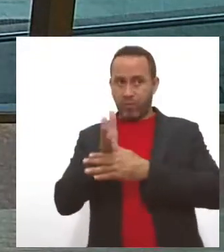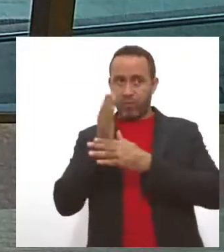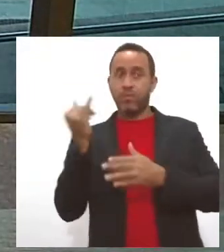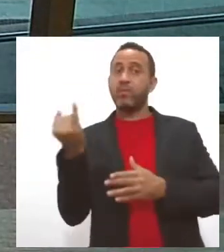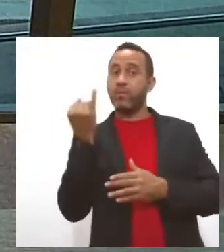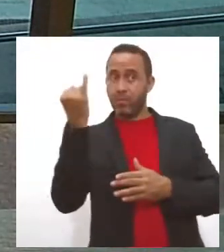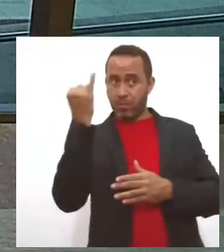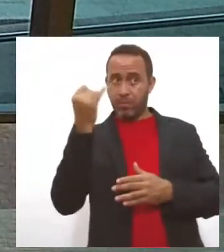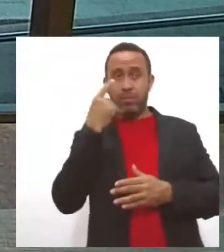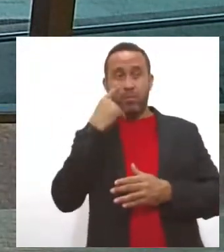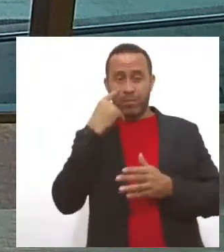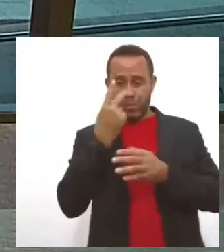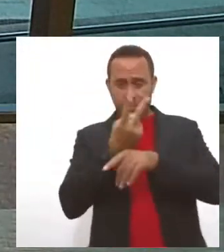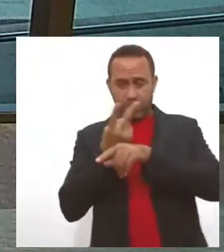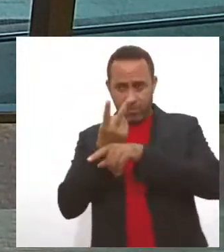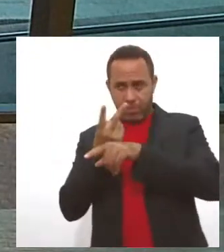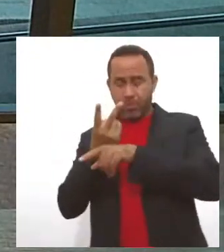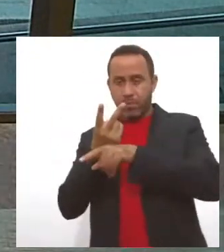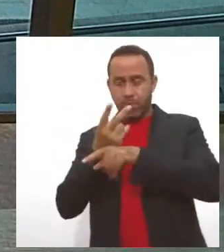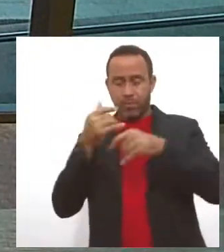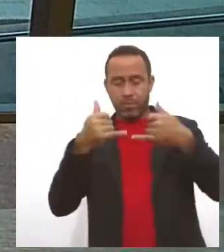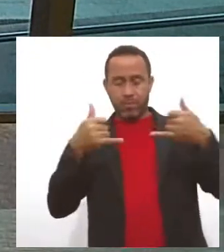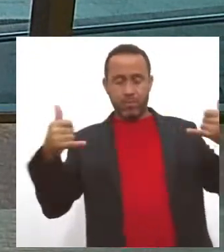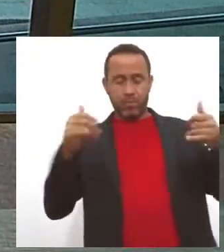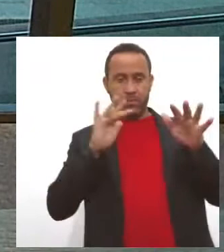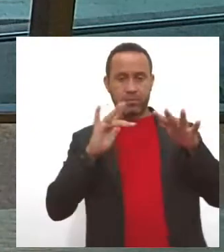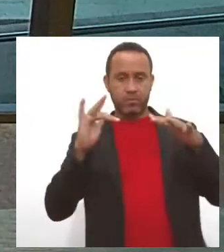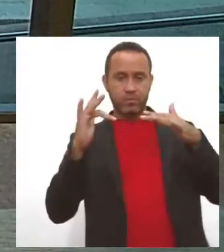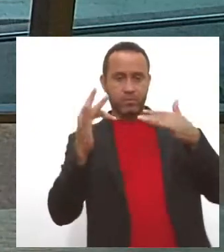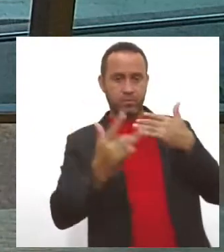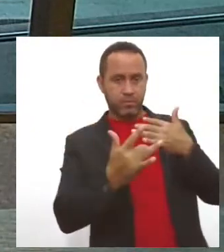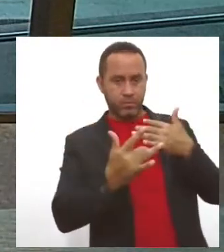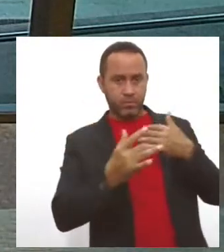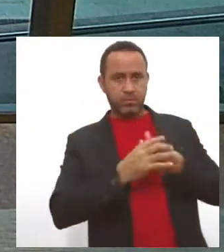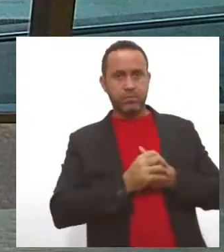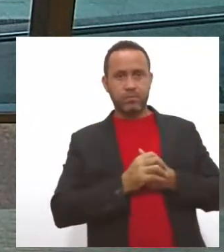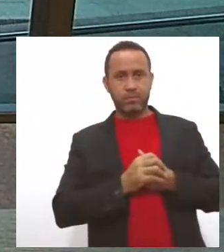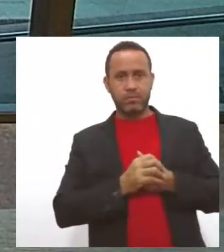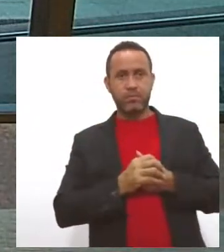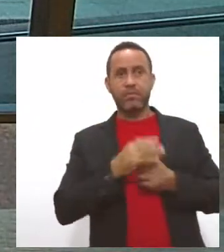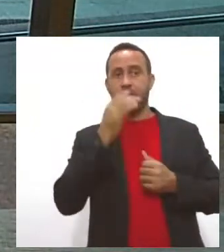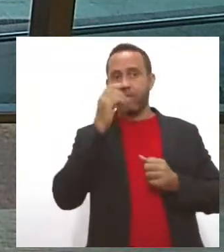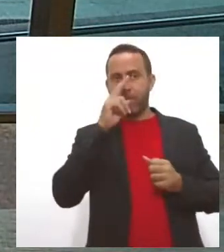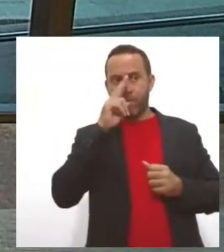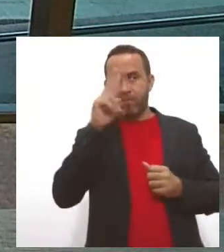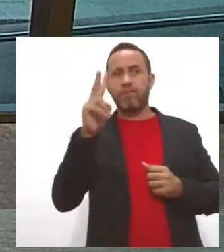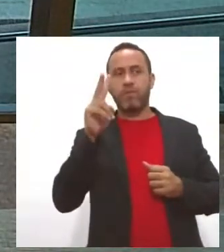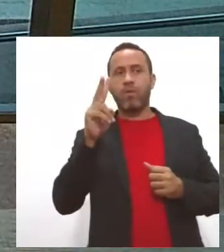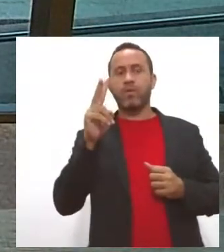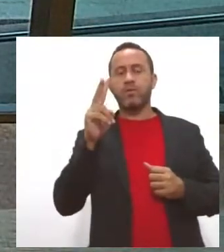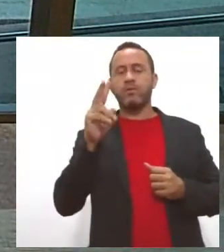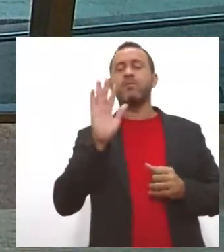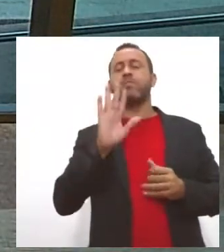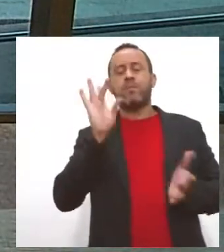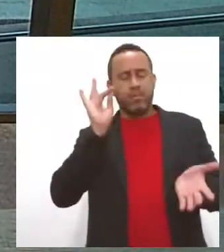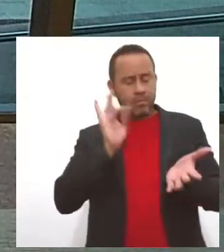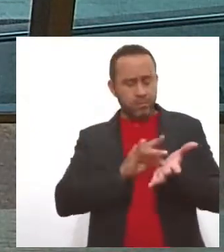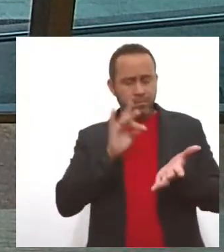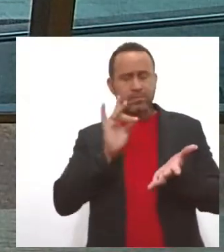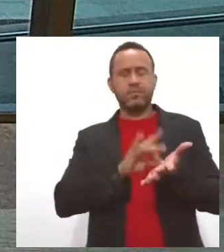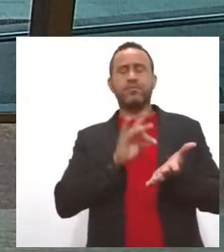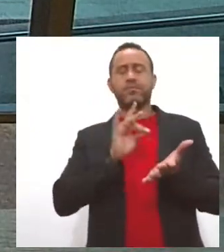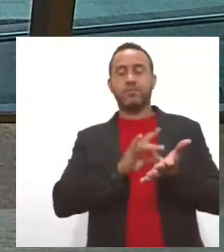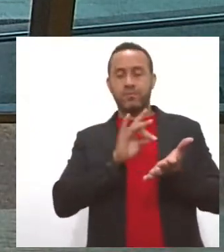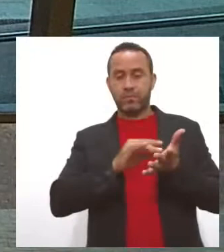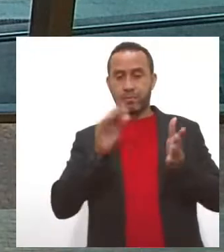viu, dá uma procurada aí nas redes sociais. Que o vídeo é muito forte, mas verdadeiro. E que a gente tem que